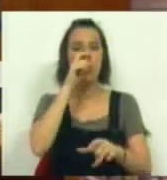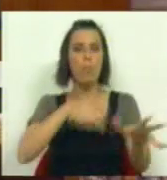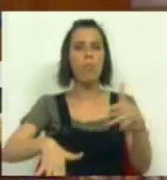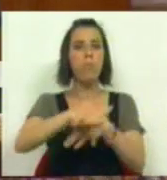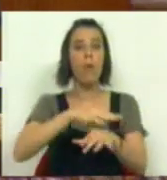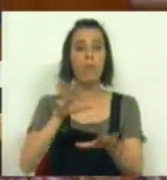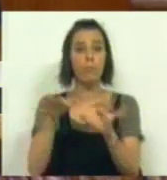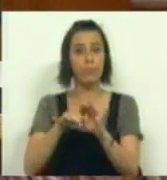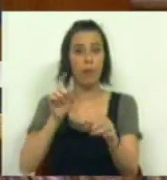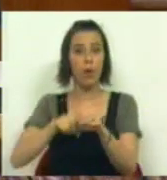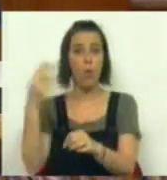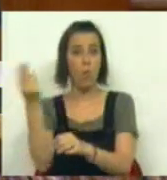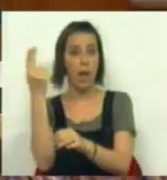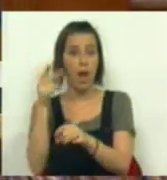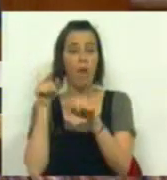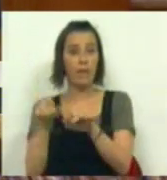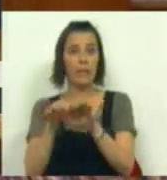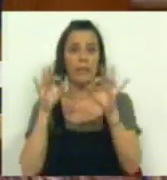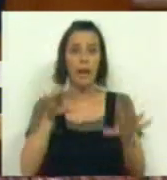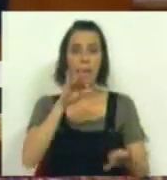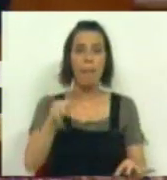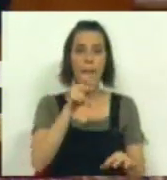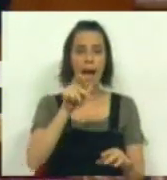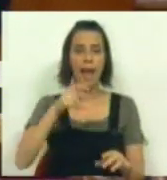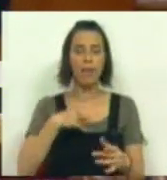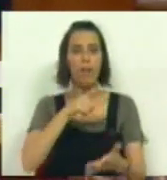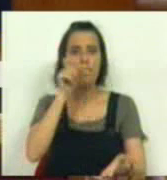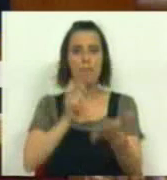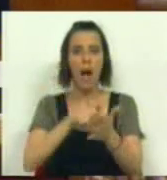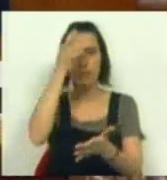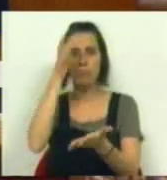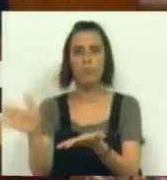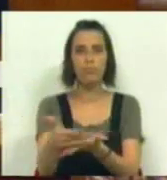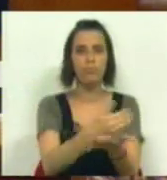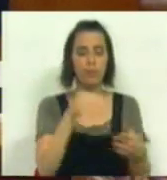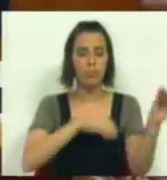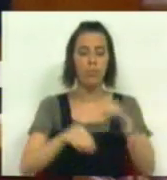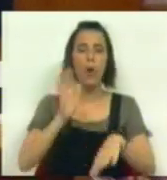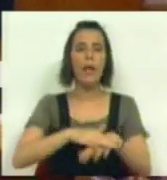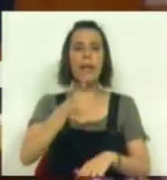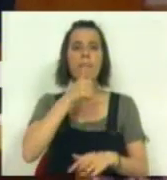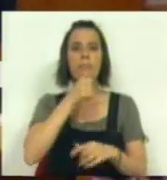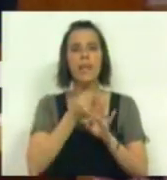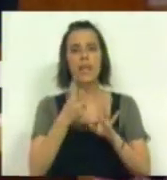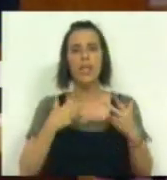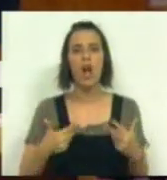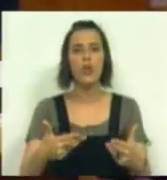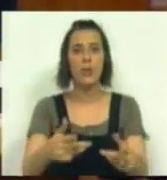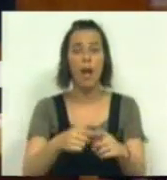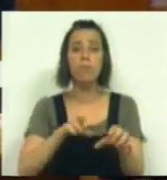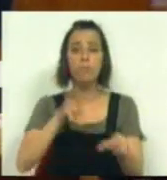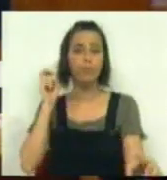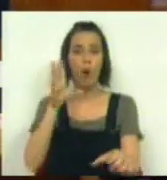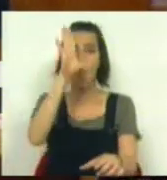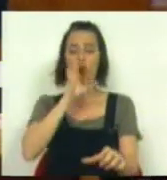povo da União. Foi assim quando Papa Andréu quis marcar um referendo sobre as medidas de austeridade e acabou por sair do